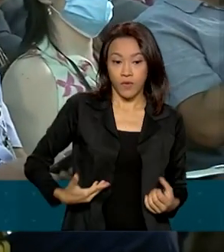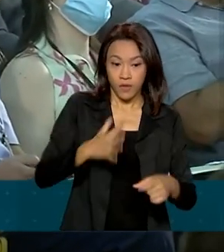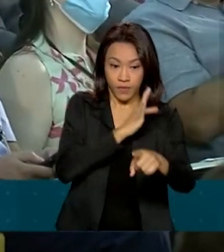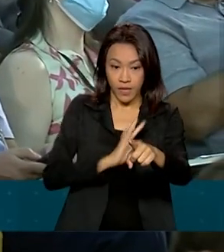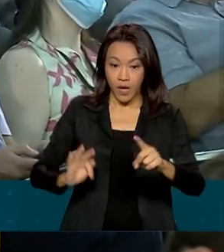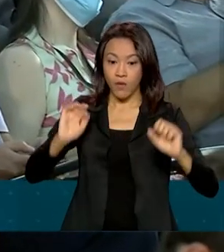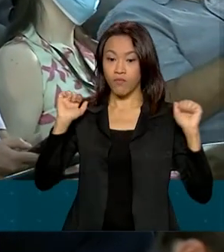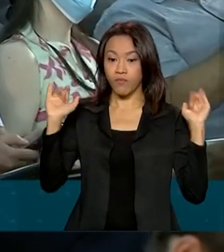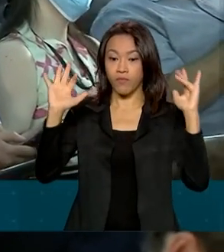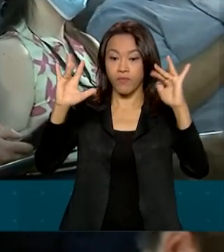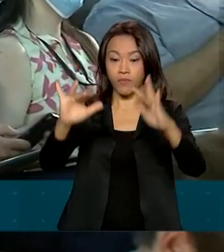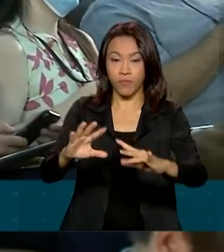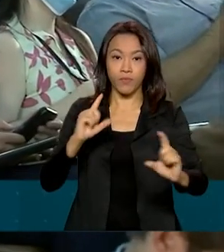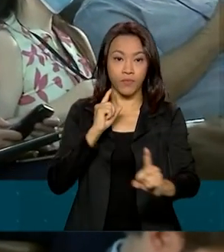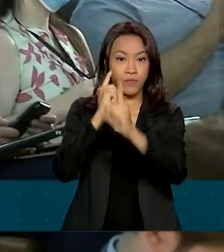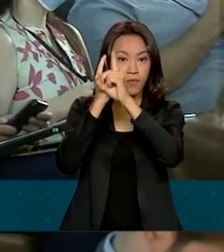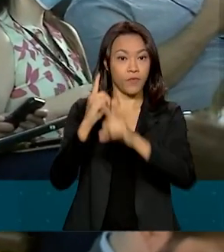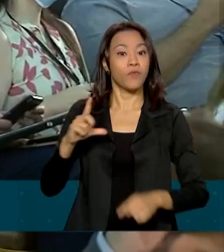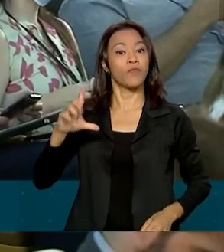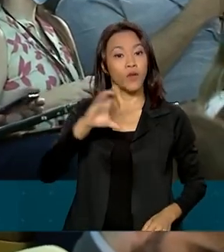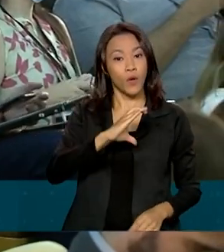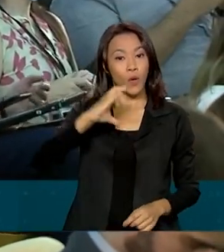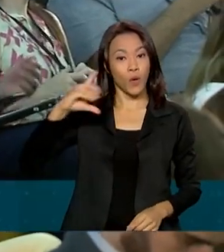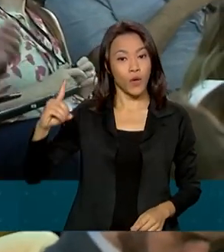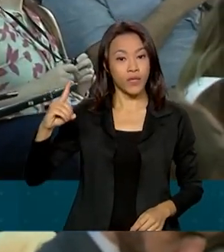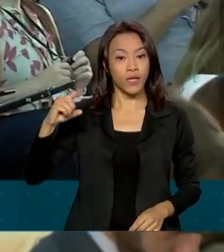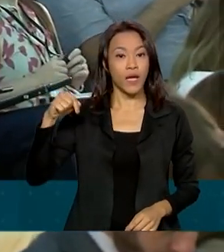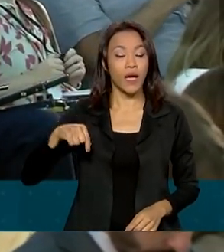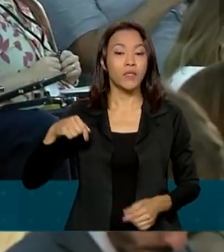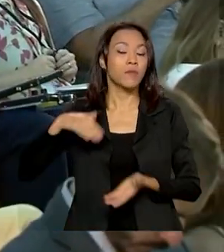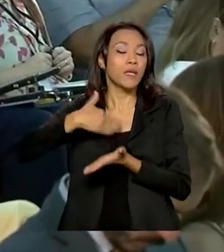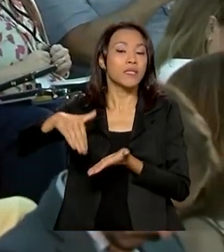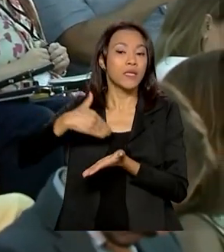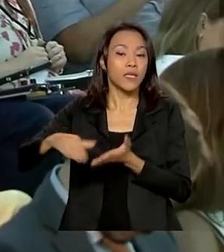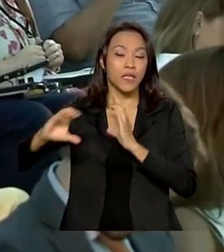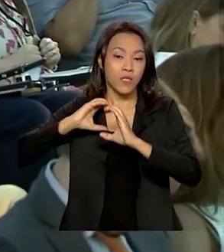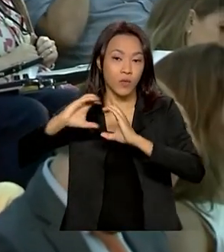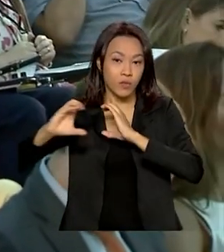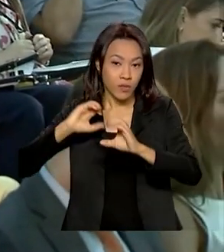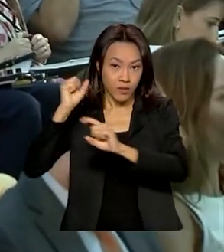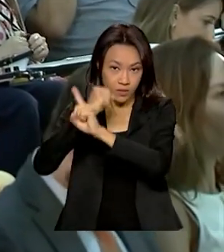encontro. O evento foi coordenado pela Secretaria Especial de Comunicação Social.